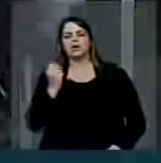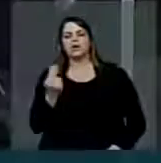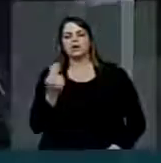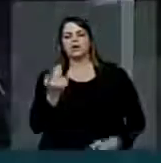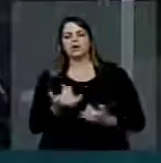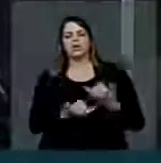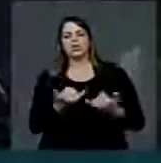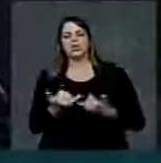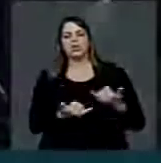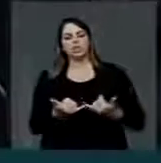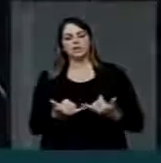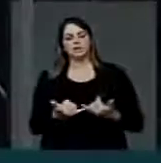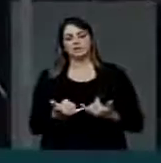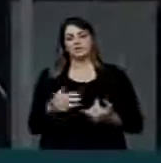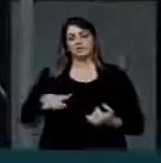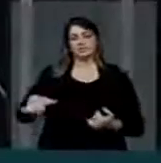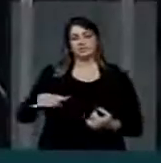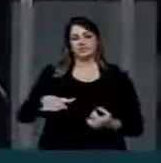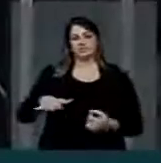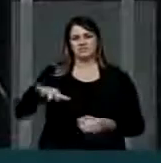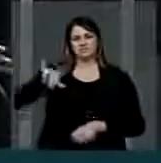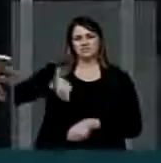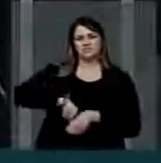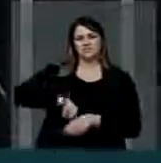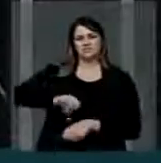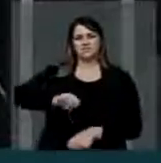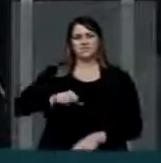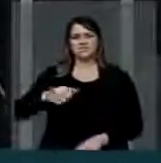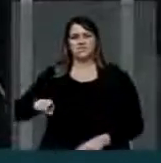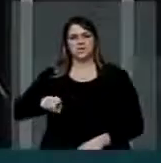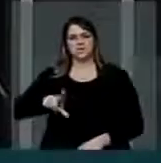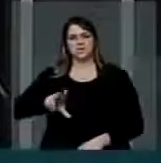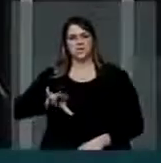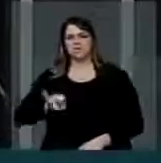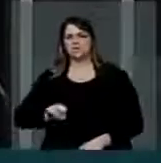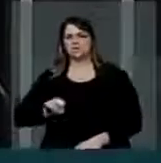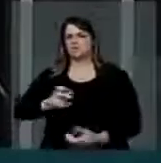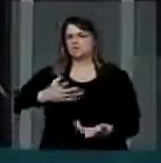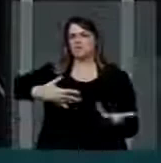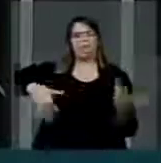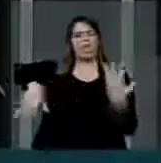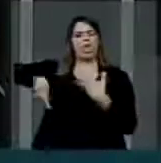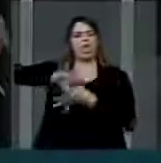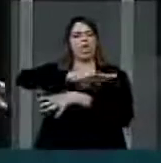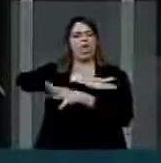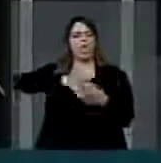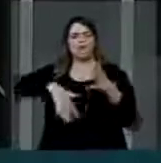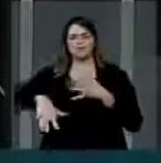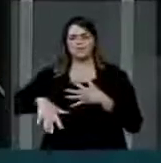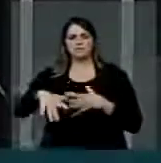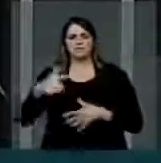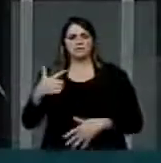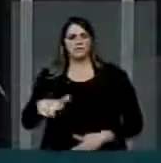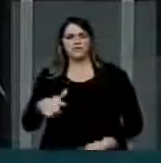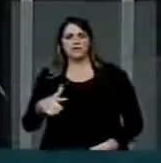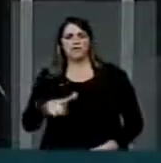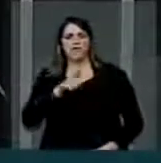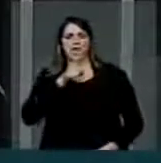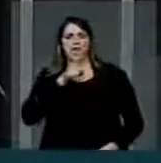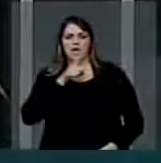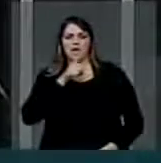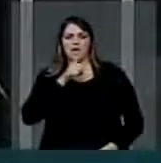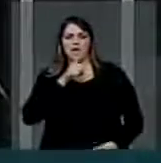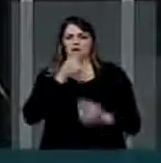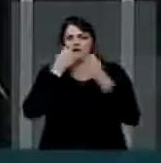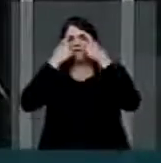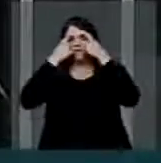a região metropolitana, uma bagunça generalizada. Não há água e a